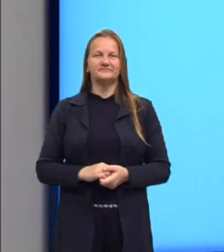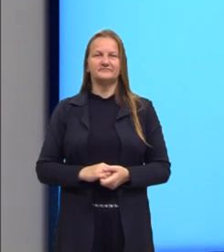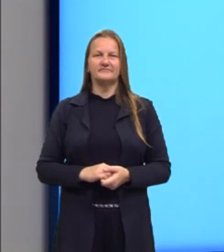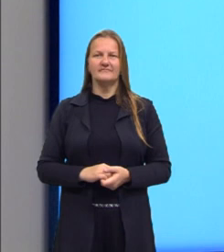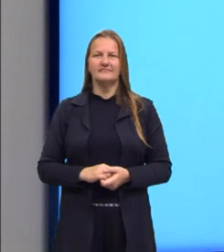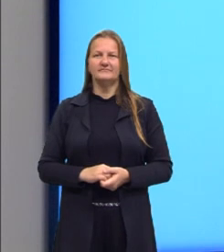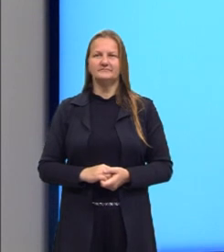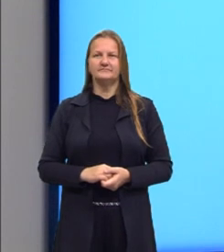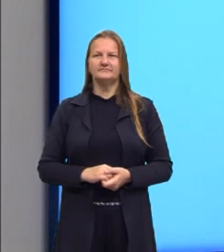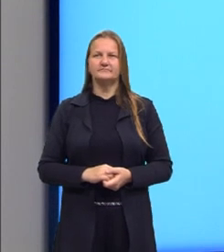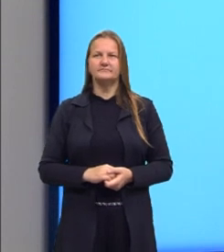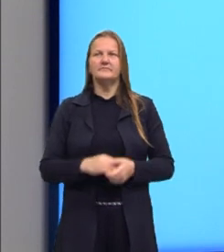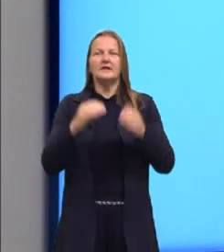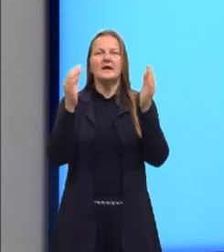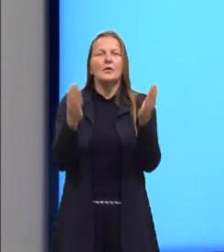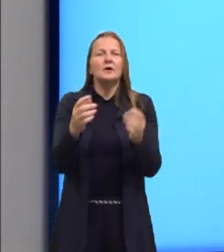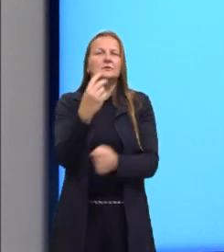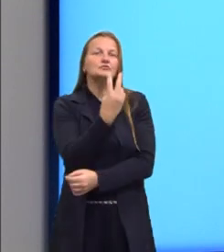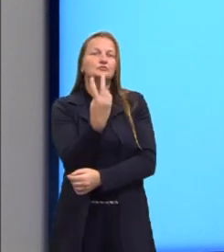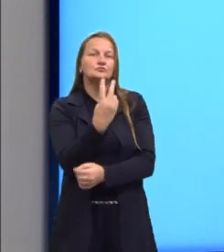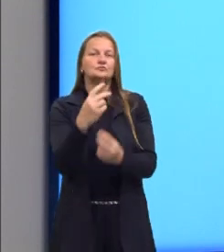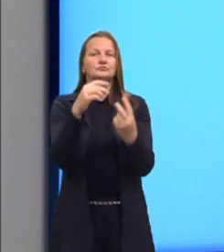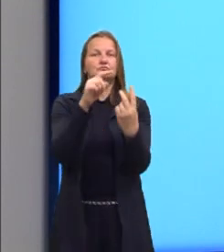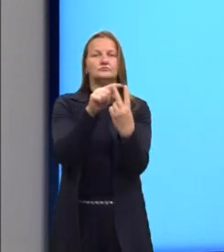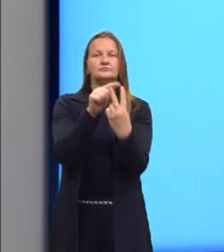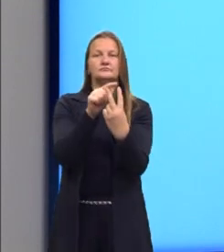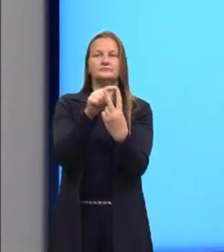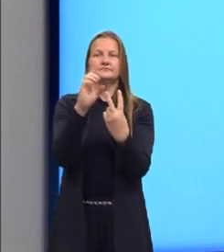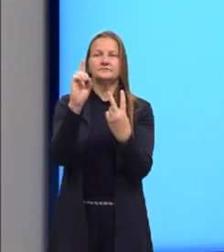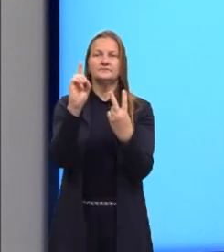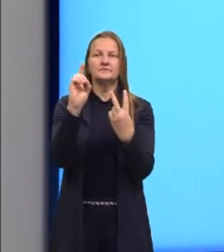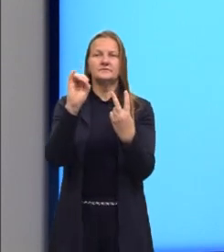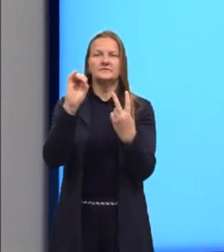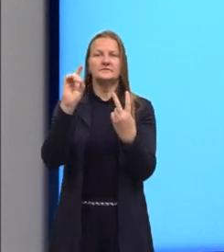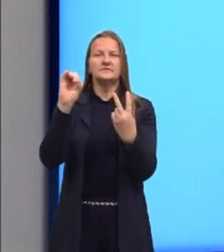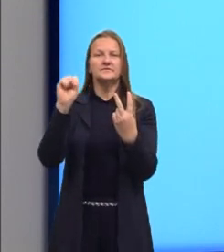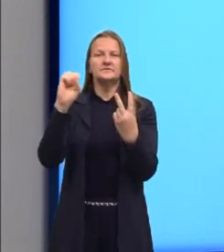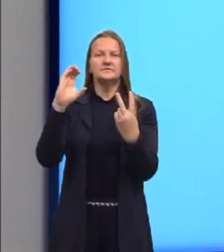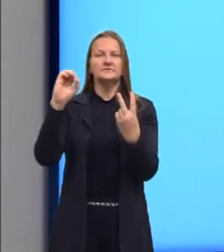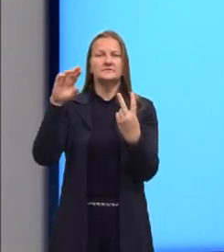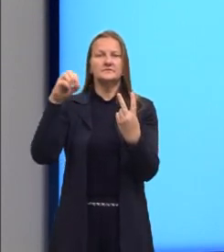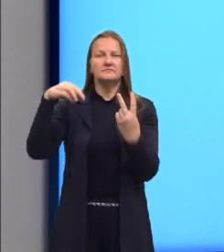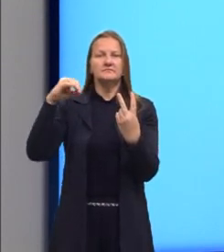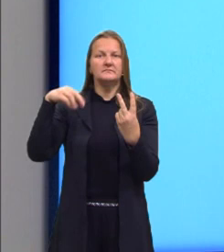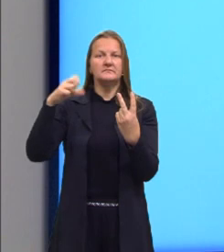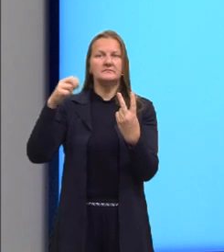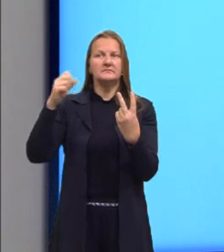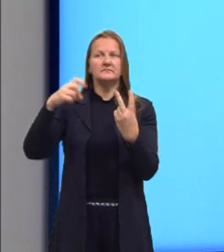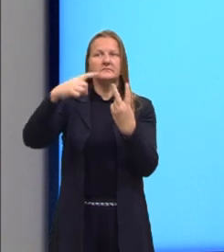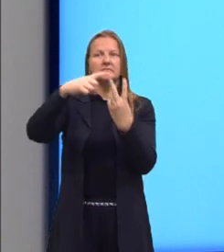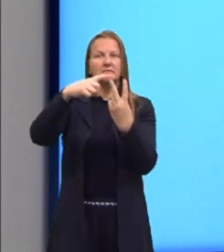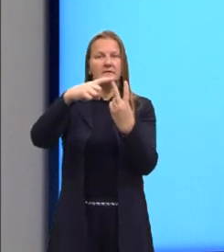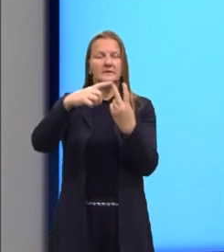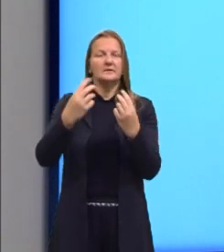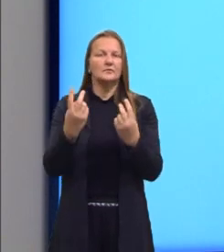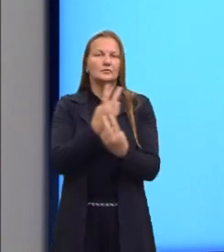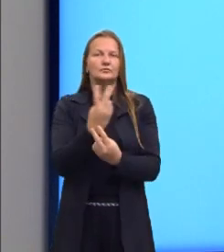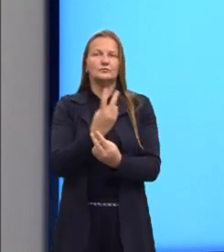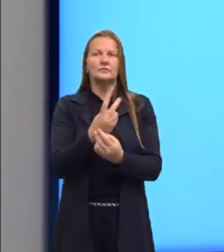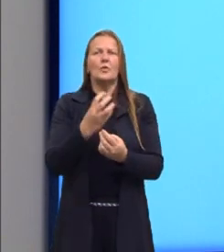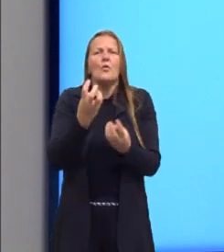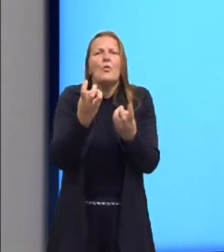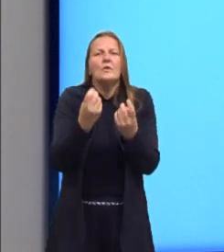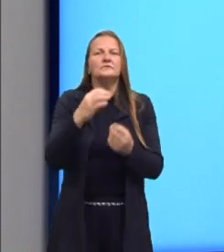dos discriminantes e das raízes. O valor do delta nos permite saber quantos zeros ou